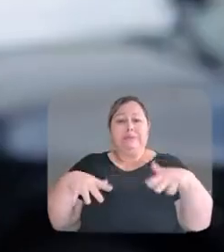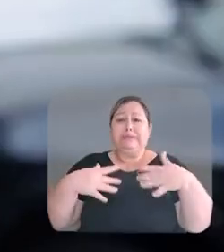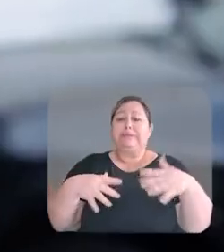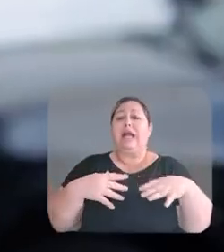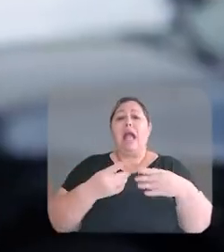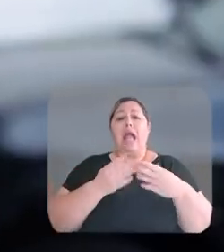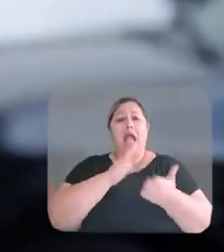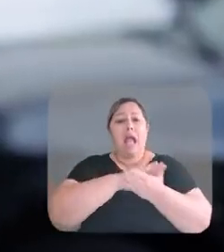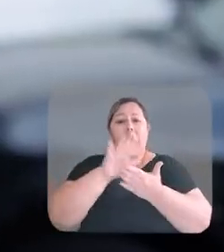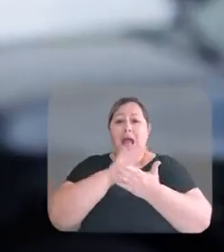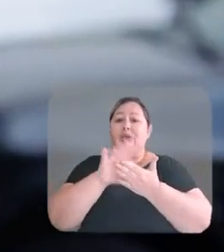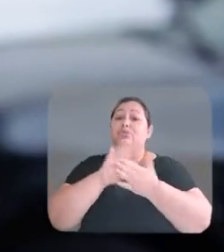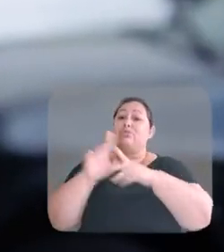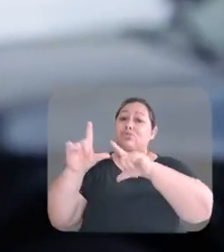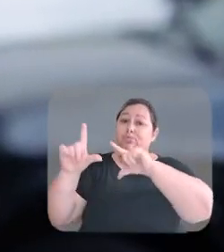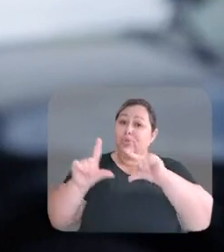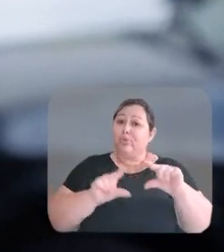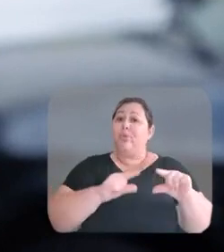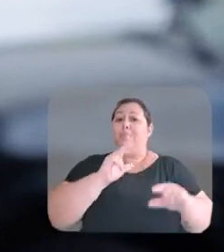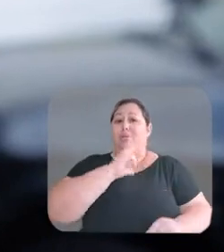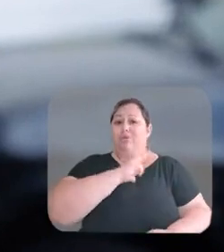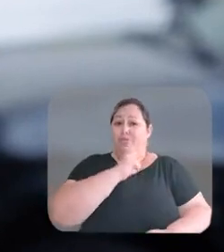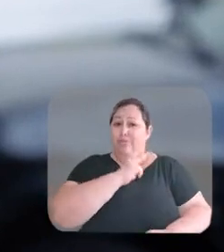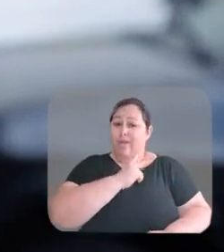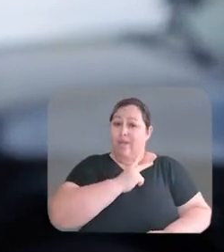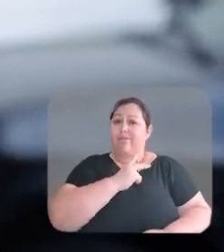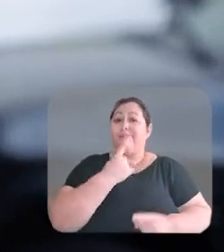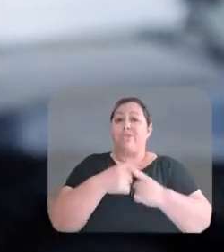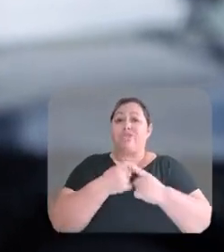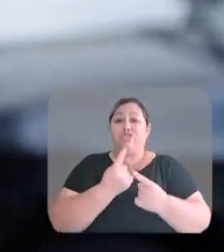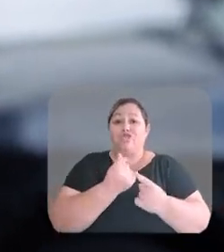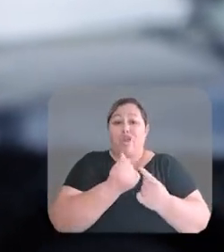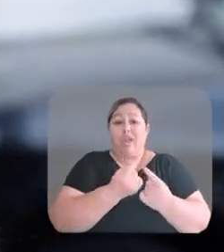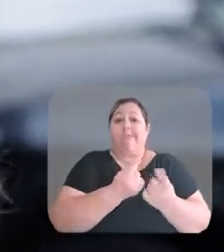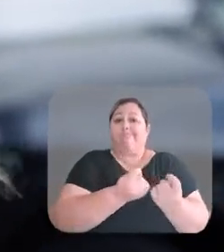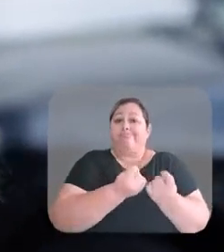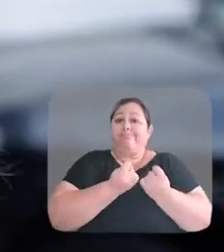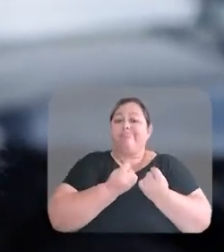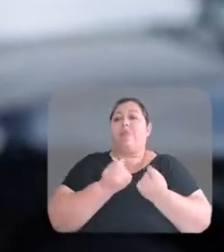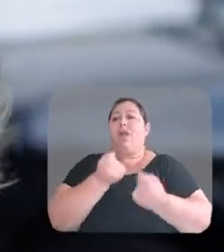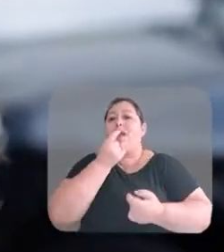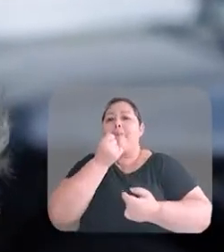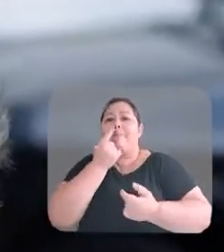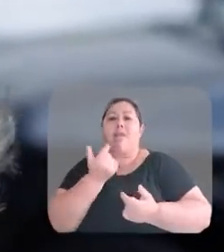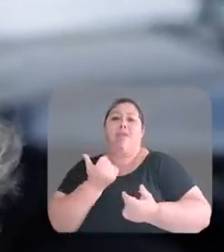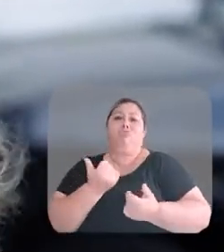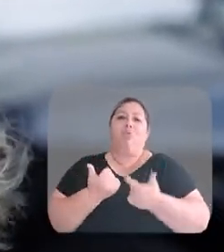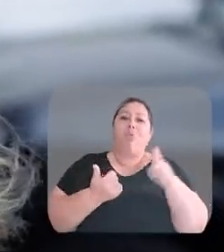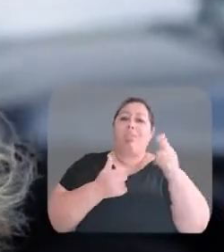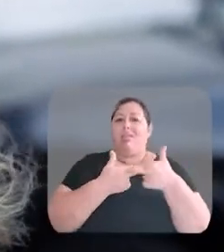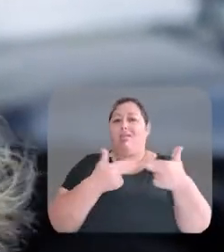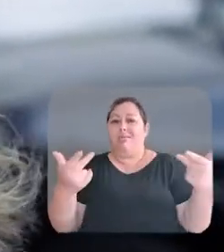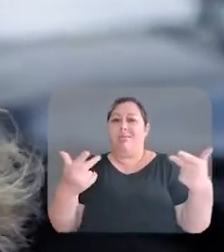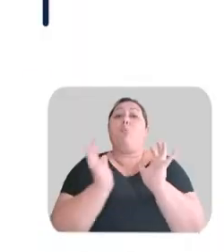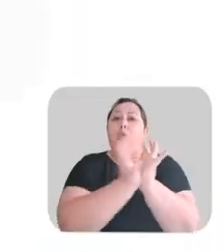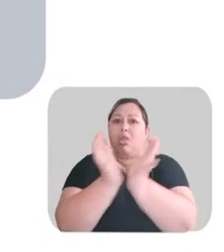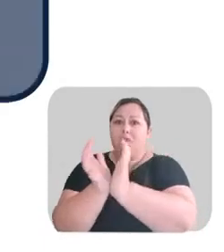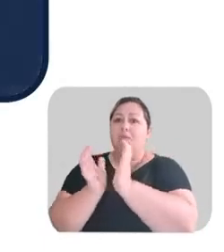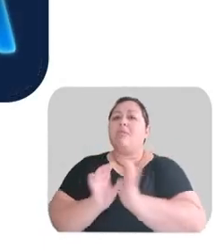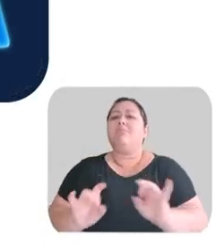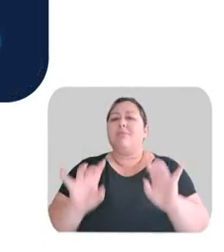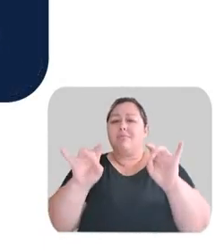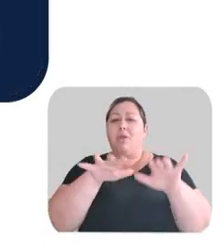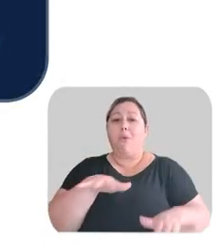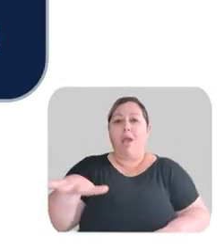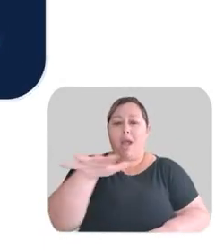Então a gente acaba diminuindo um pouco os gastos que a gente tem com o particular. Usar aquele dinheiro para alguma medicação, alguma outra coisa. Para os